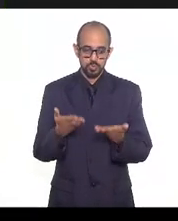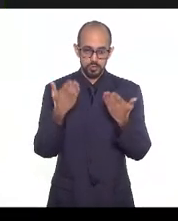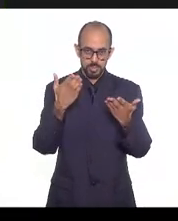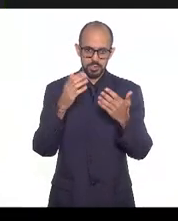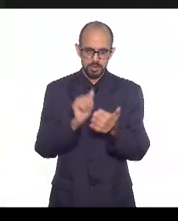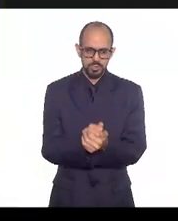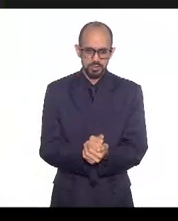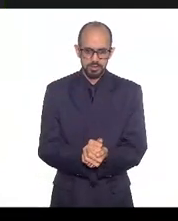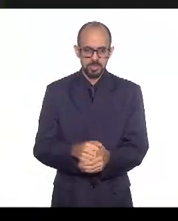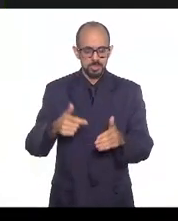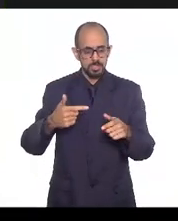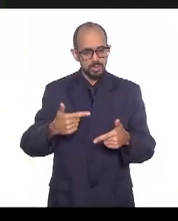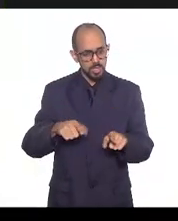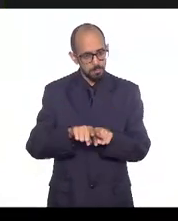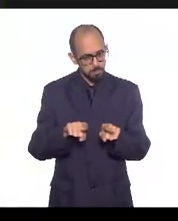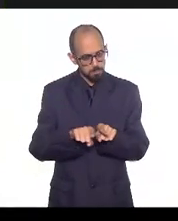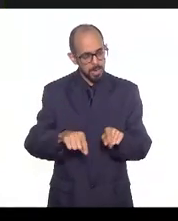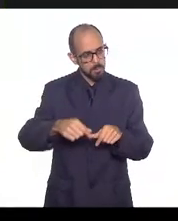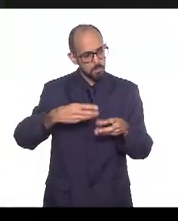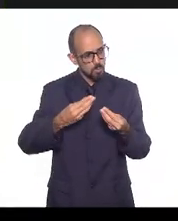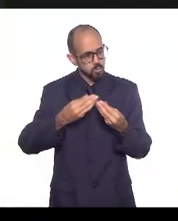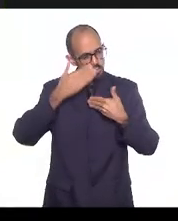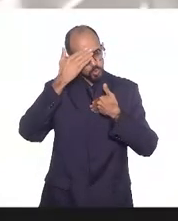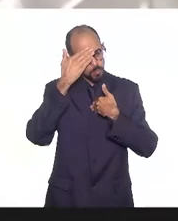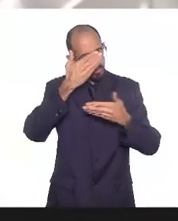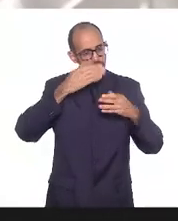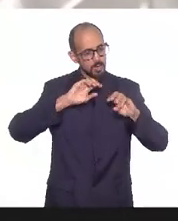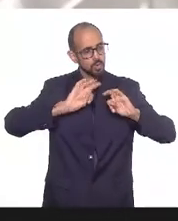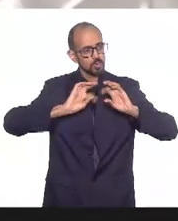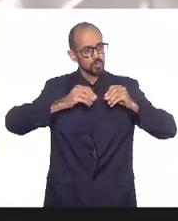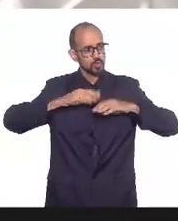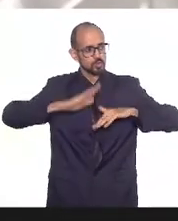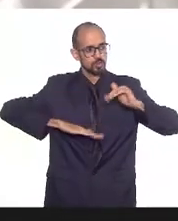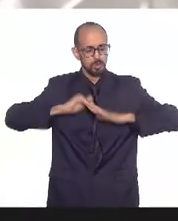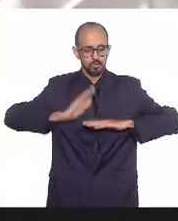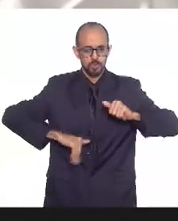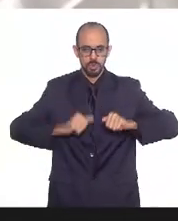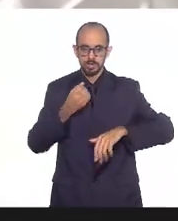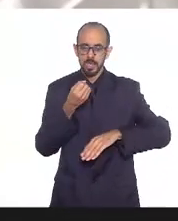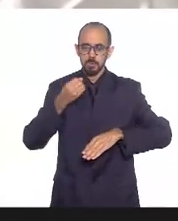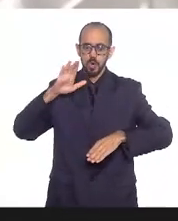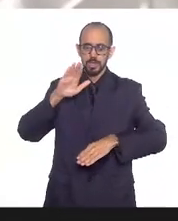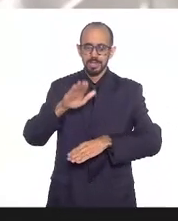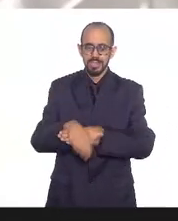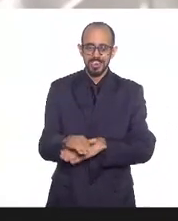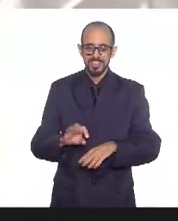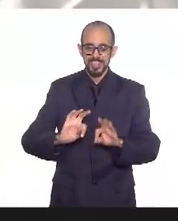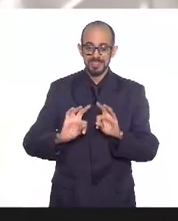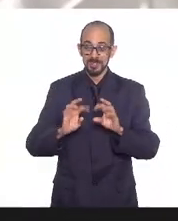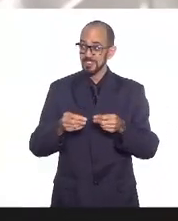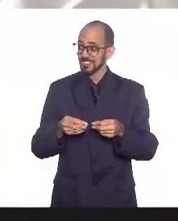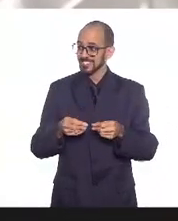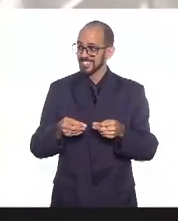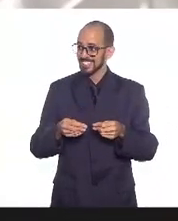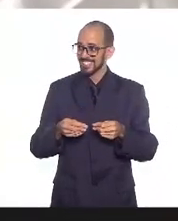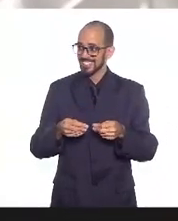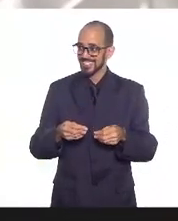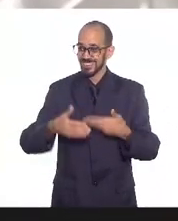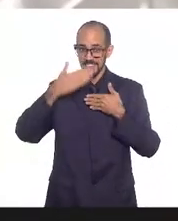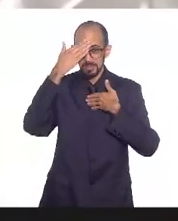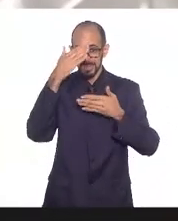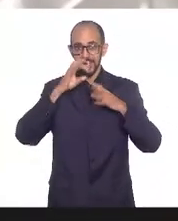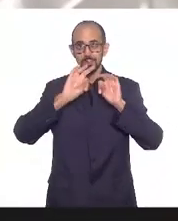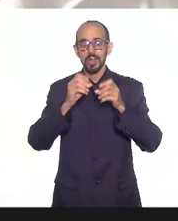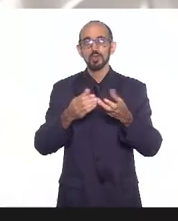né e muito obrigada aos profissionais da área da saúde uma boa tarde a todas e todos obrigado àqueles que nos